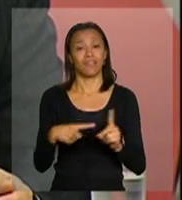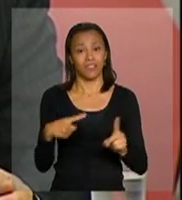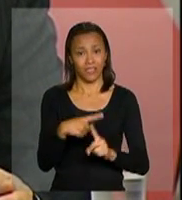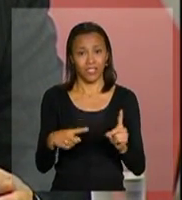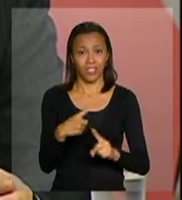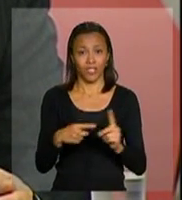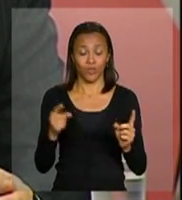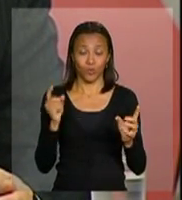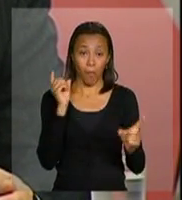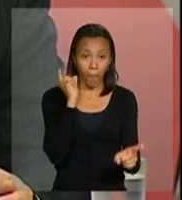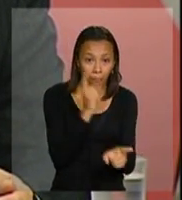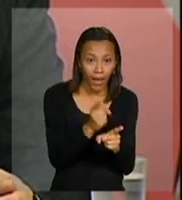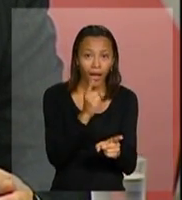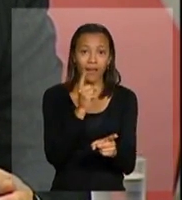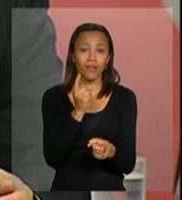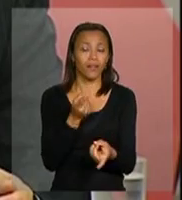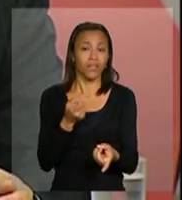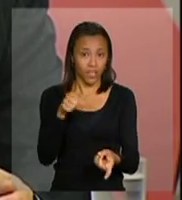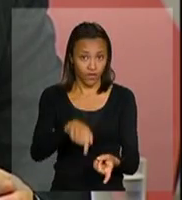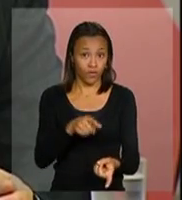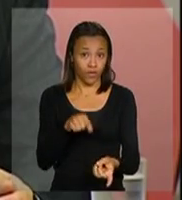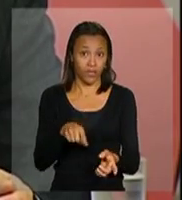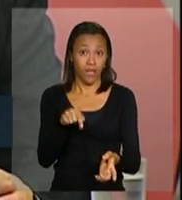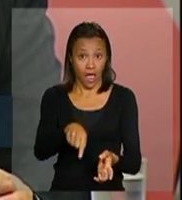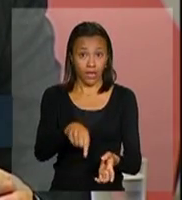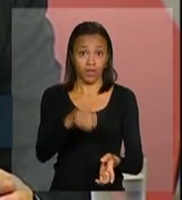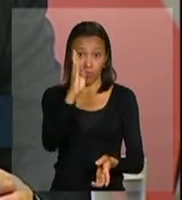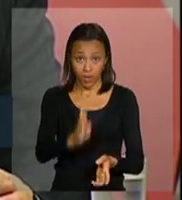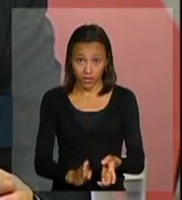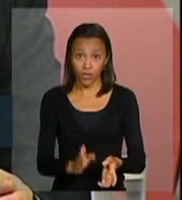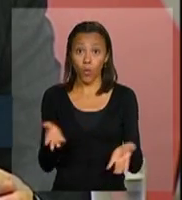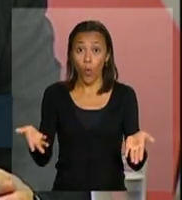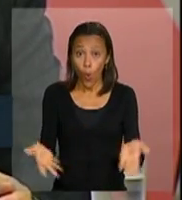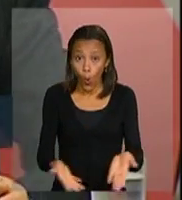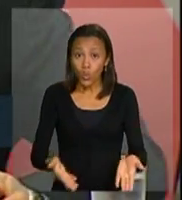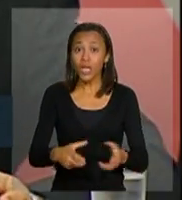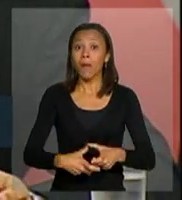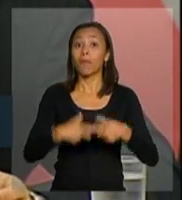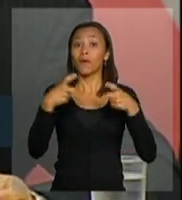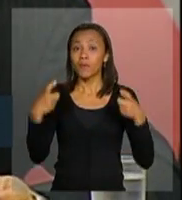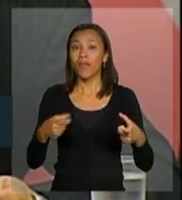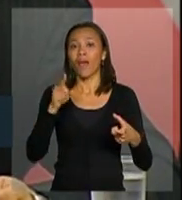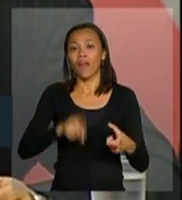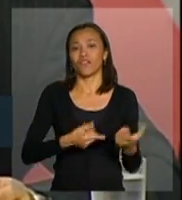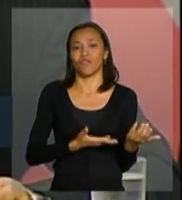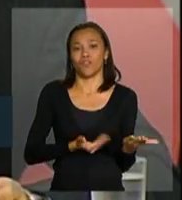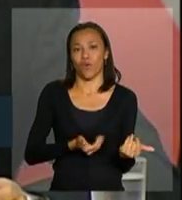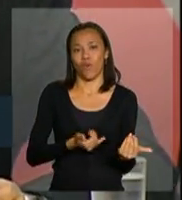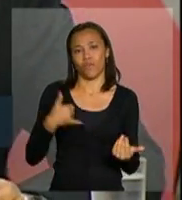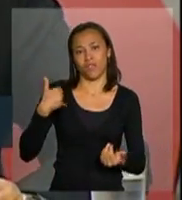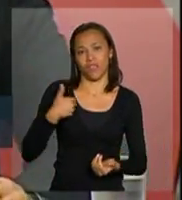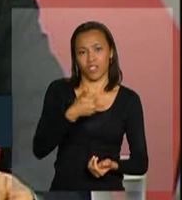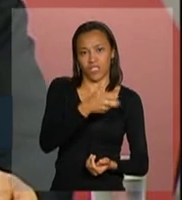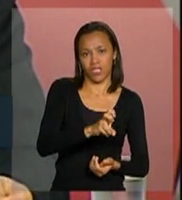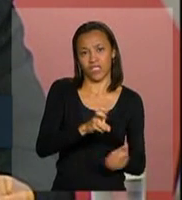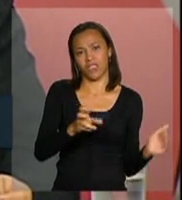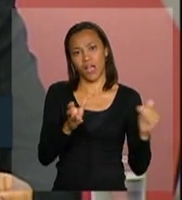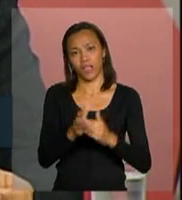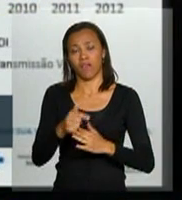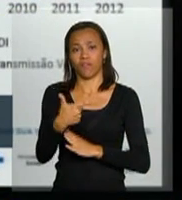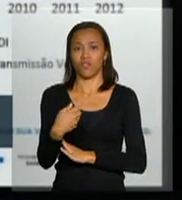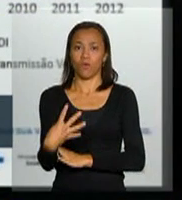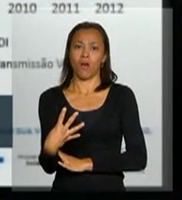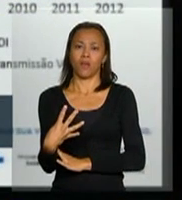casos novos de AIDS no nosso país hoje são de jovens, entre 15 a 24 anos,